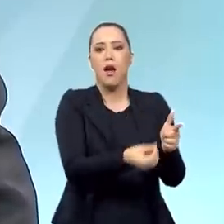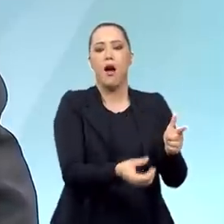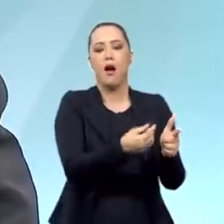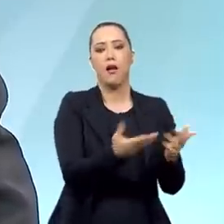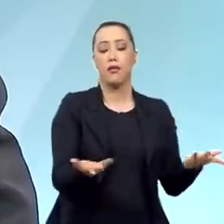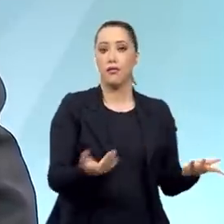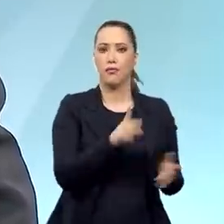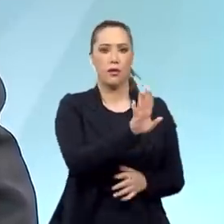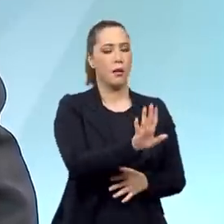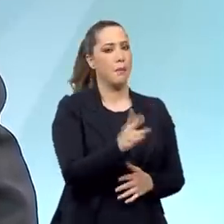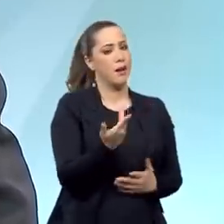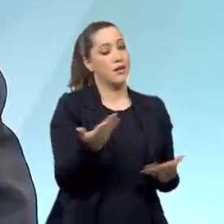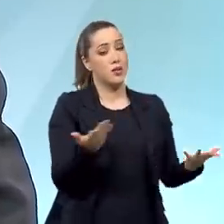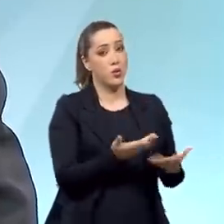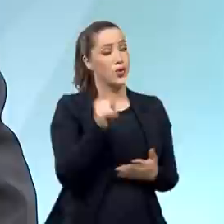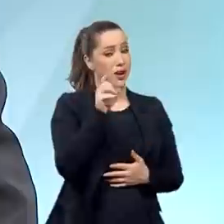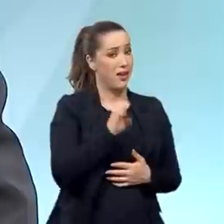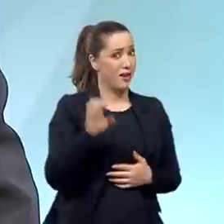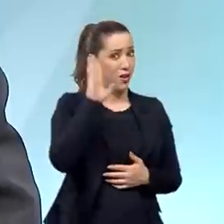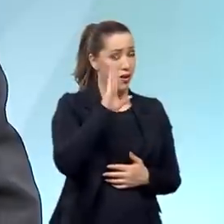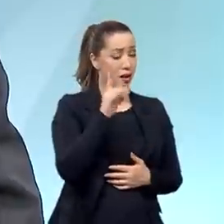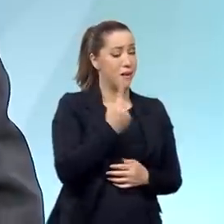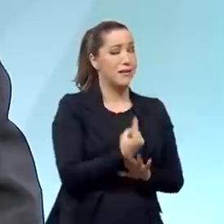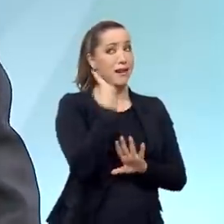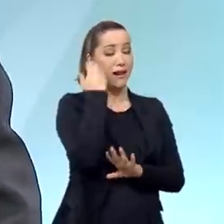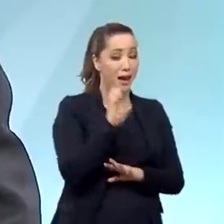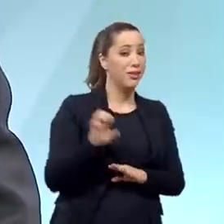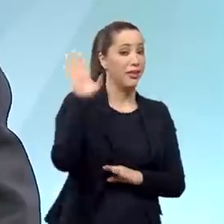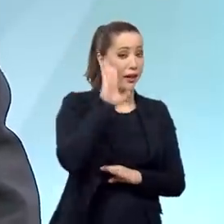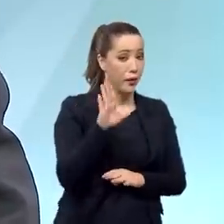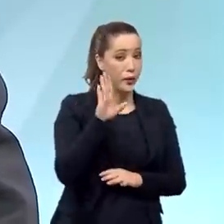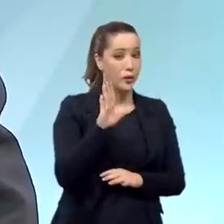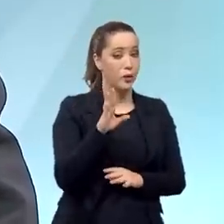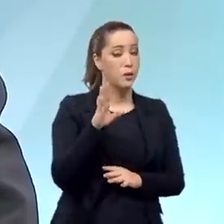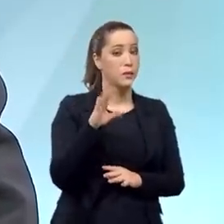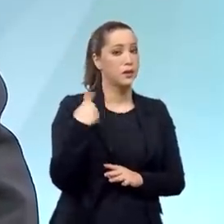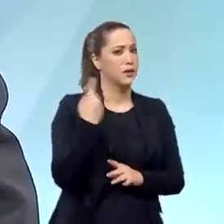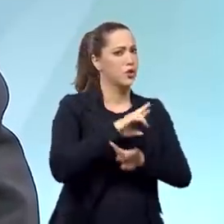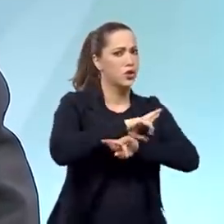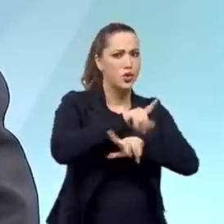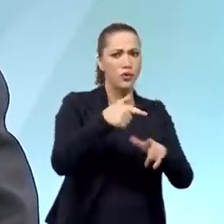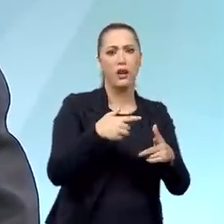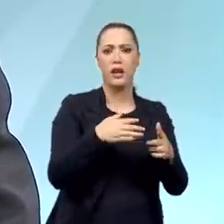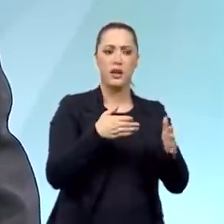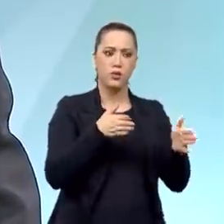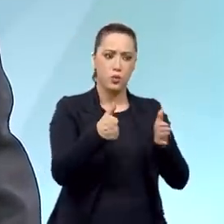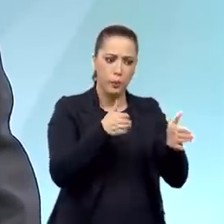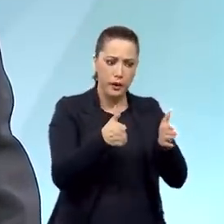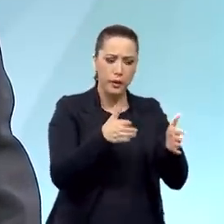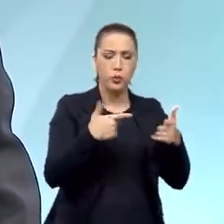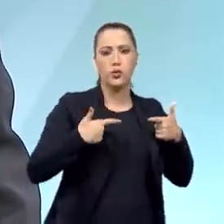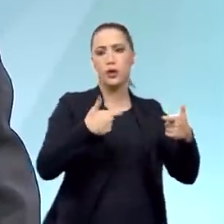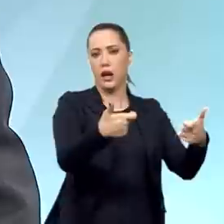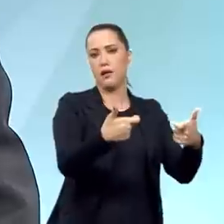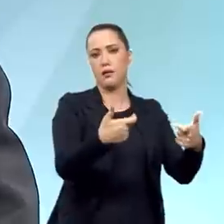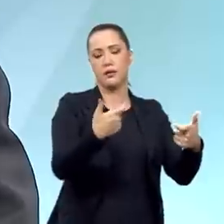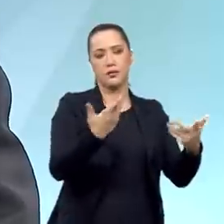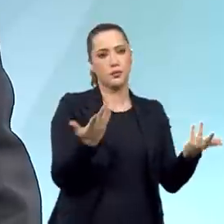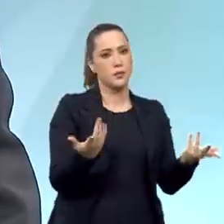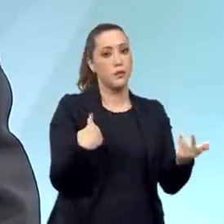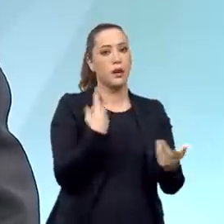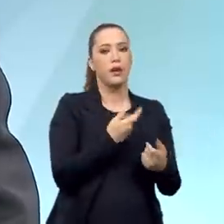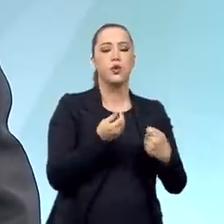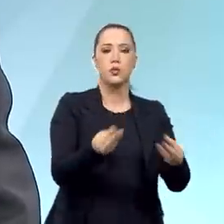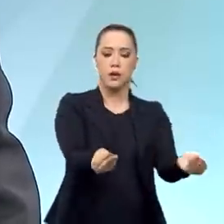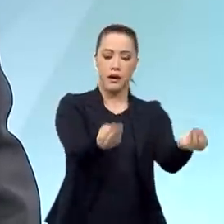no cenário do teatro europeu. Então, baseado num acordo, nós recebemos esse equipamento. Inclusive,